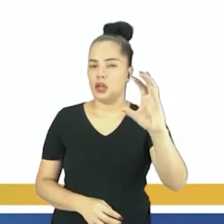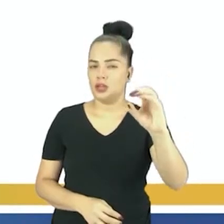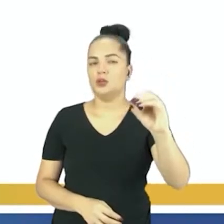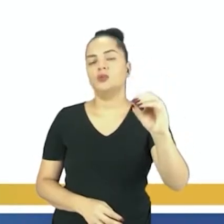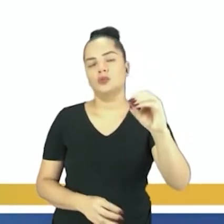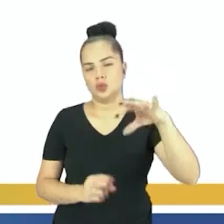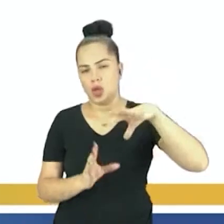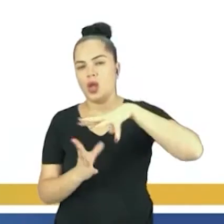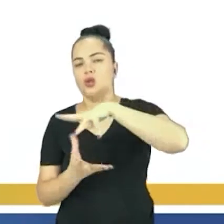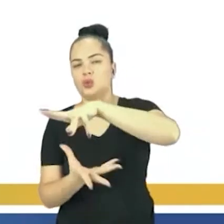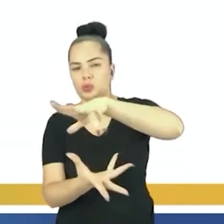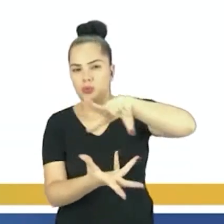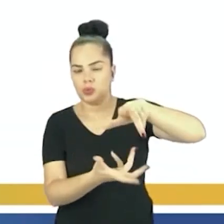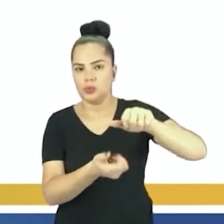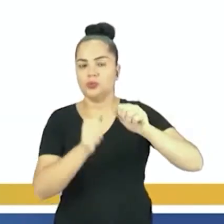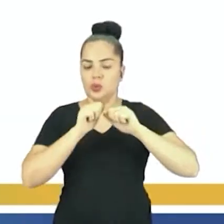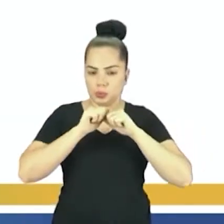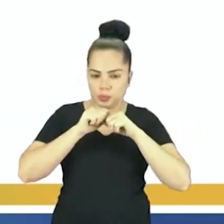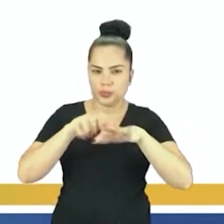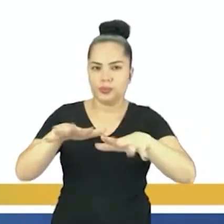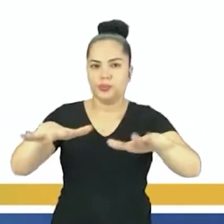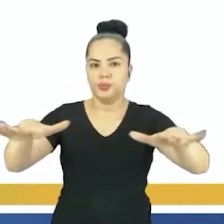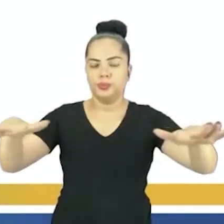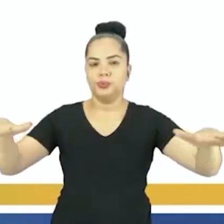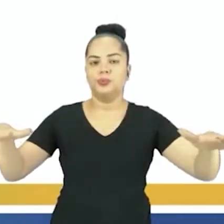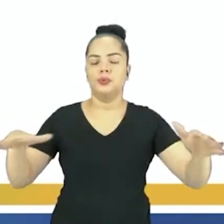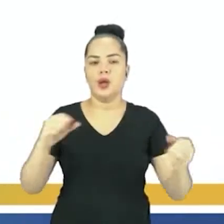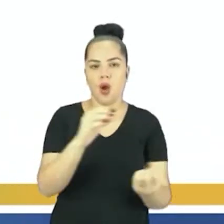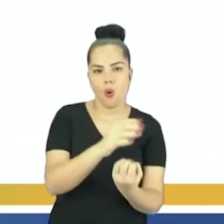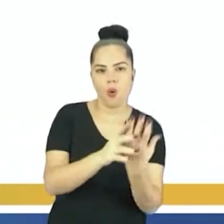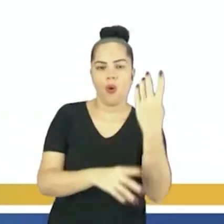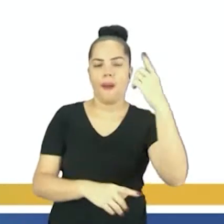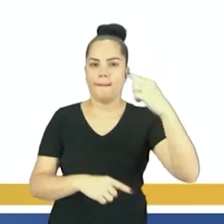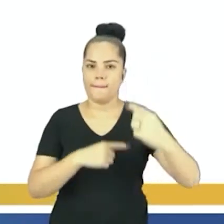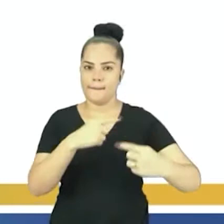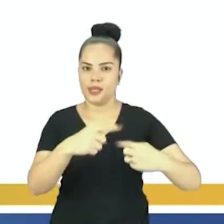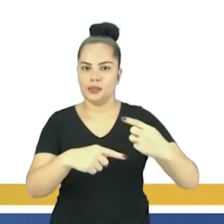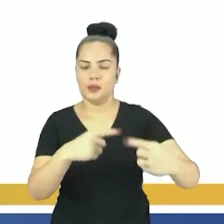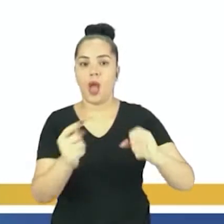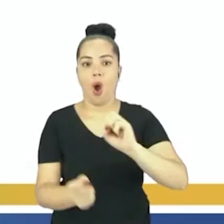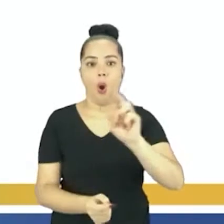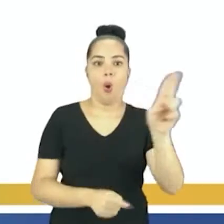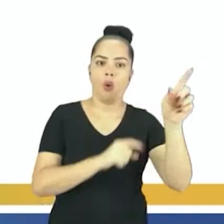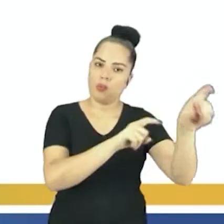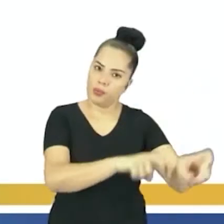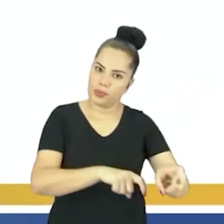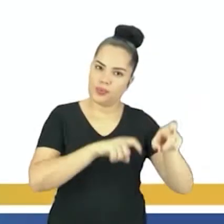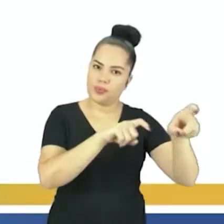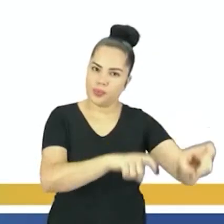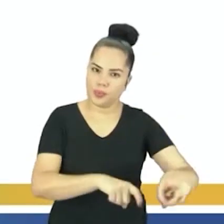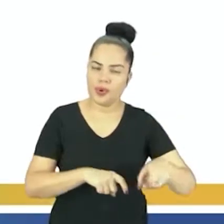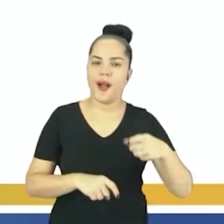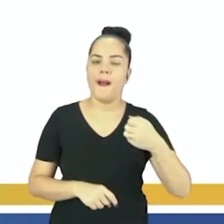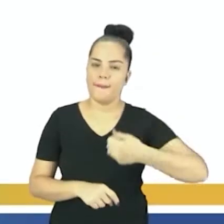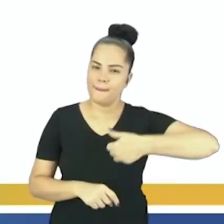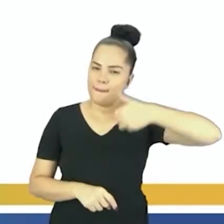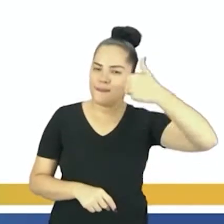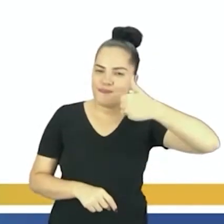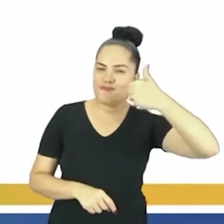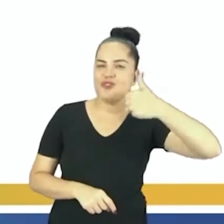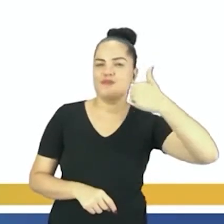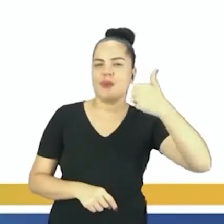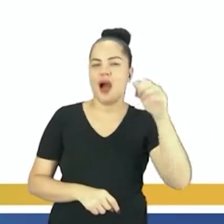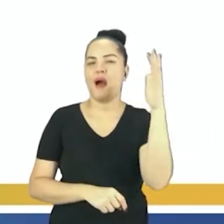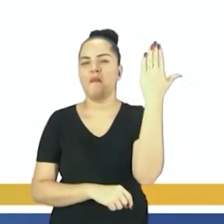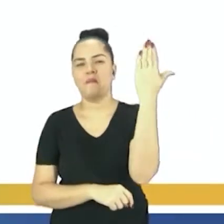de fornecedor de matérias-primas ou produtos agrícolas primários. Aí a gente está falando de